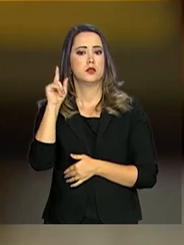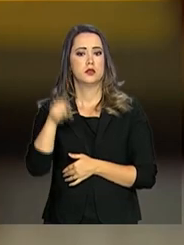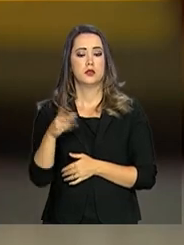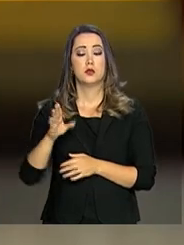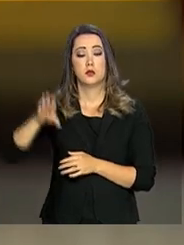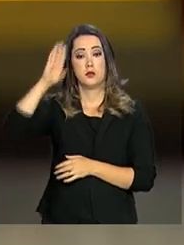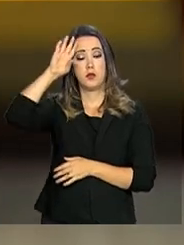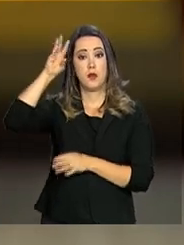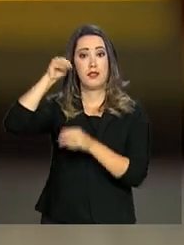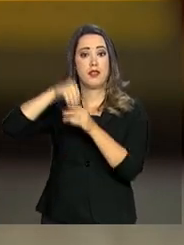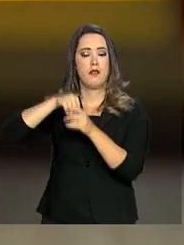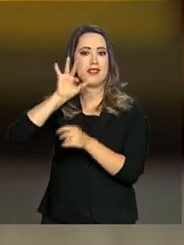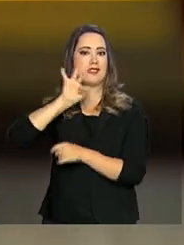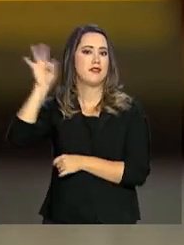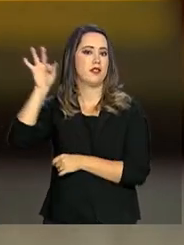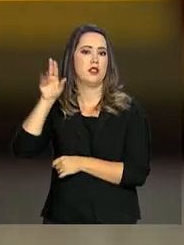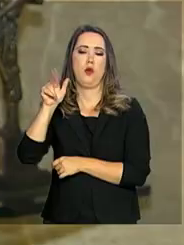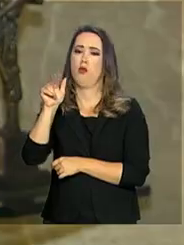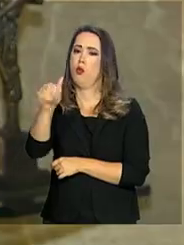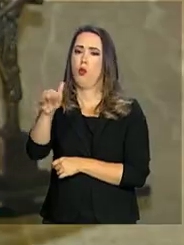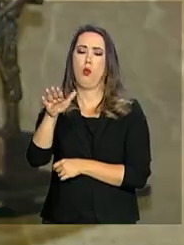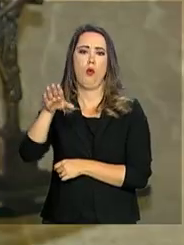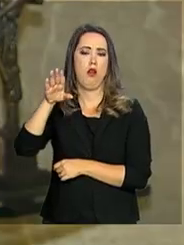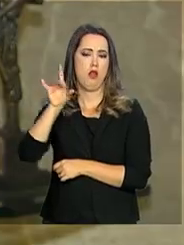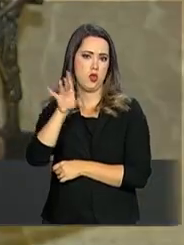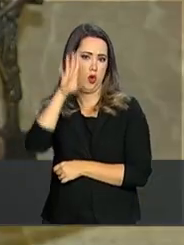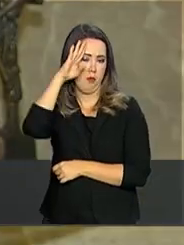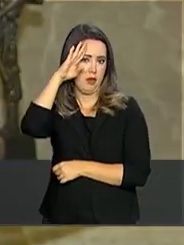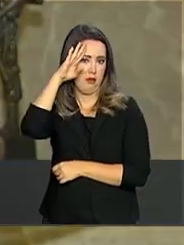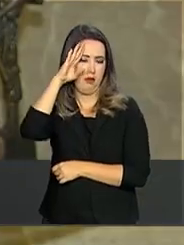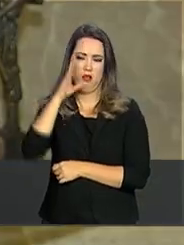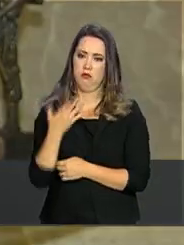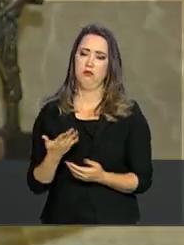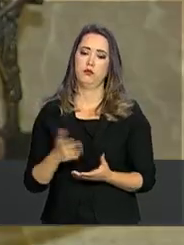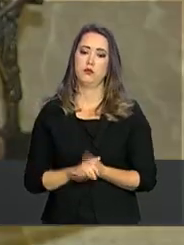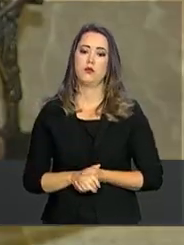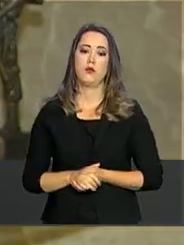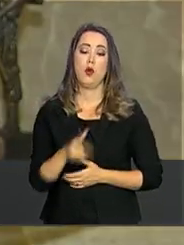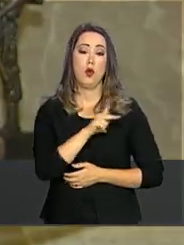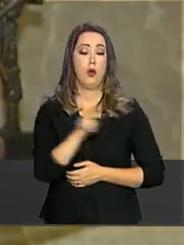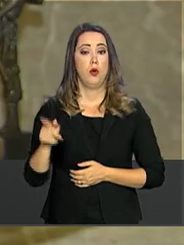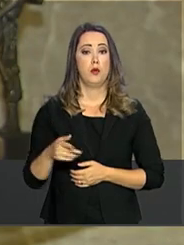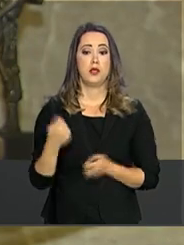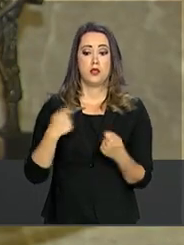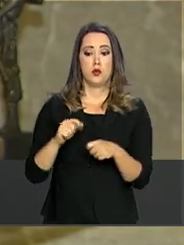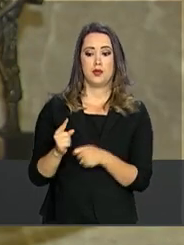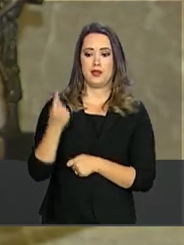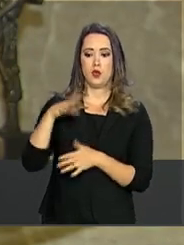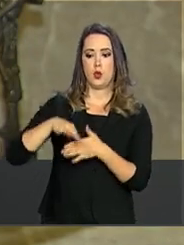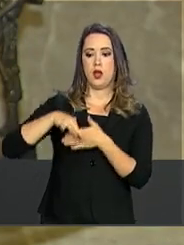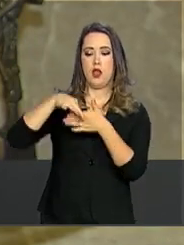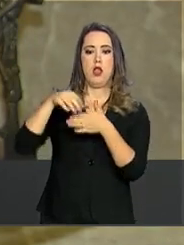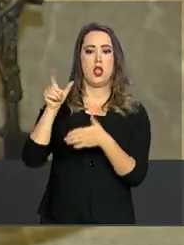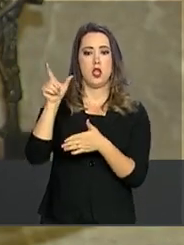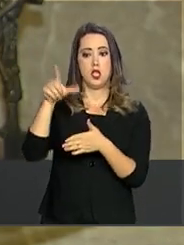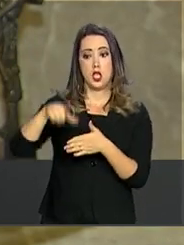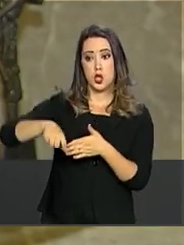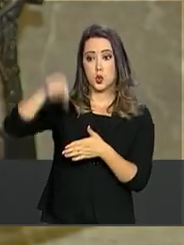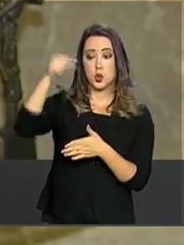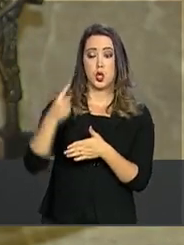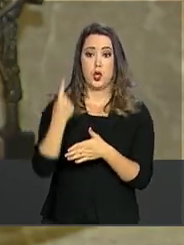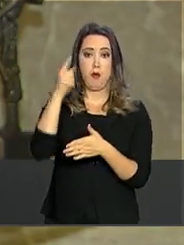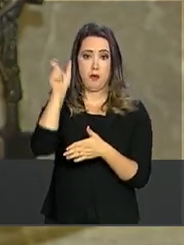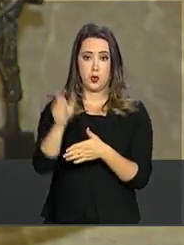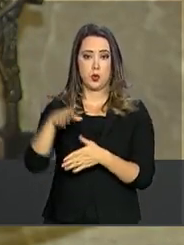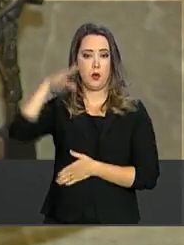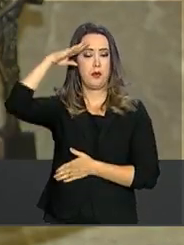uma intervenção federal e não militar. O presidente não precisaria ter colocado um militar. Fomos colocados